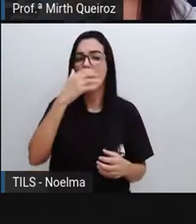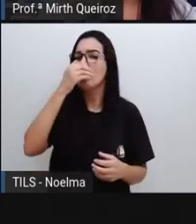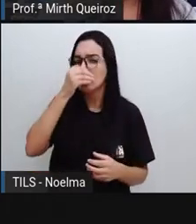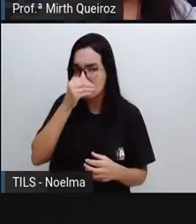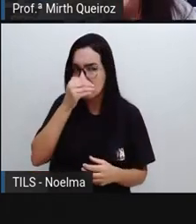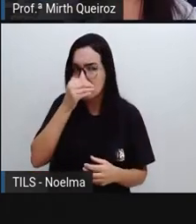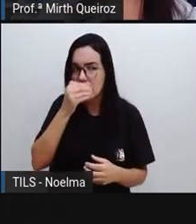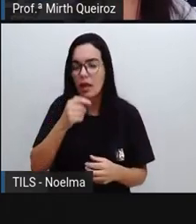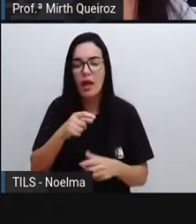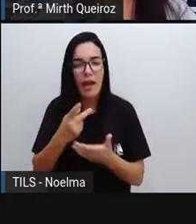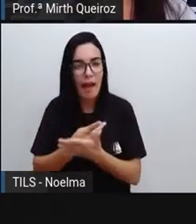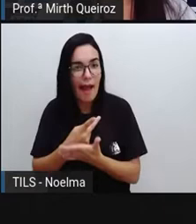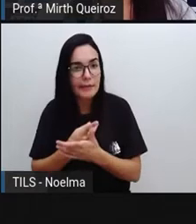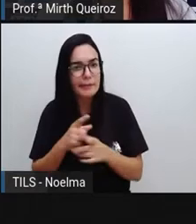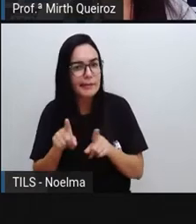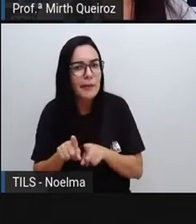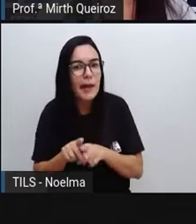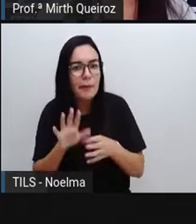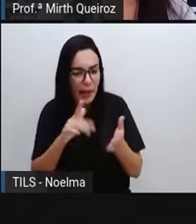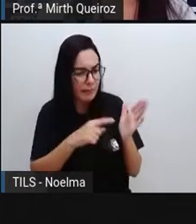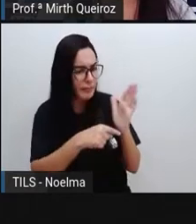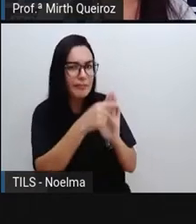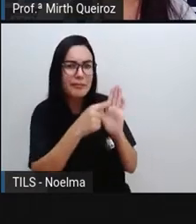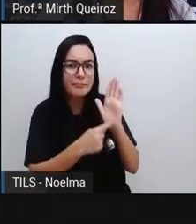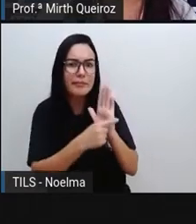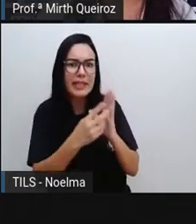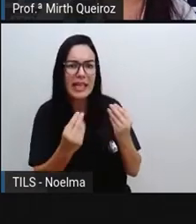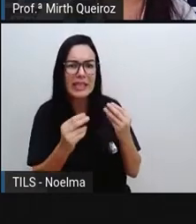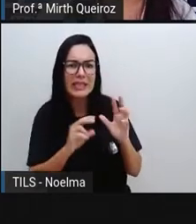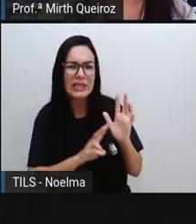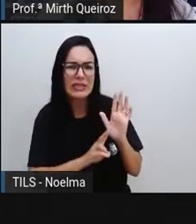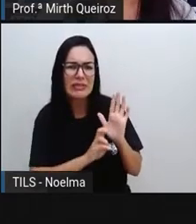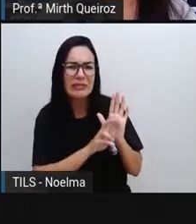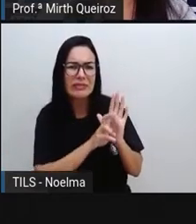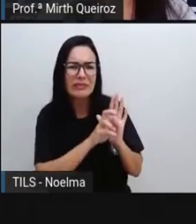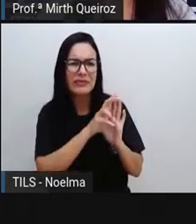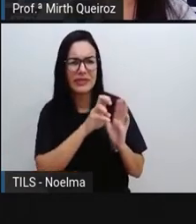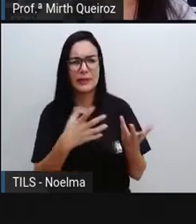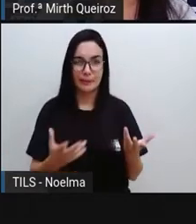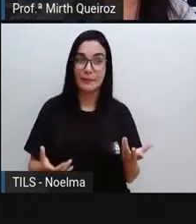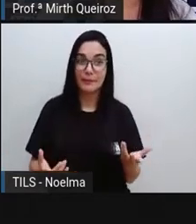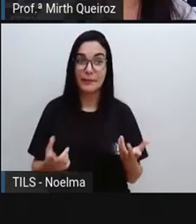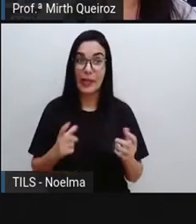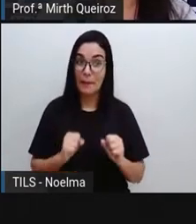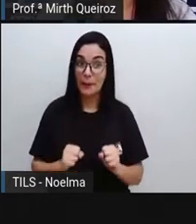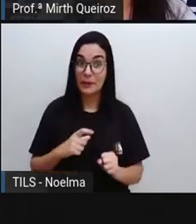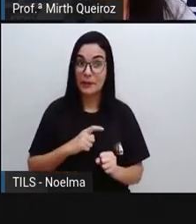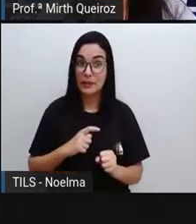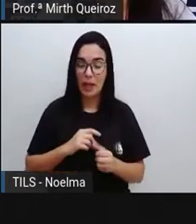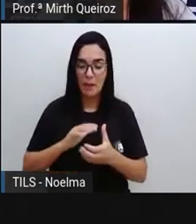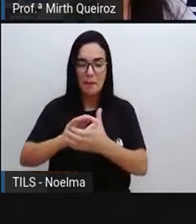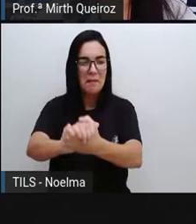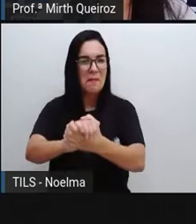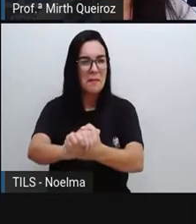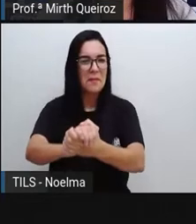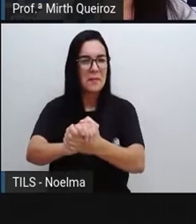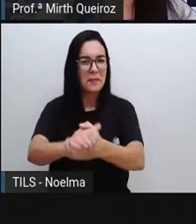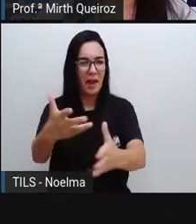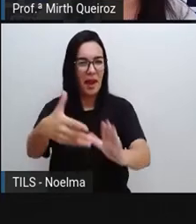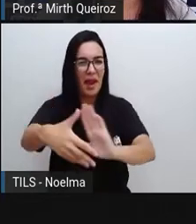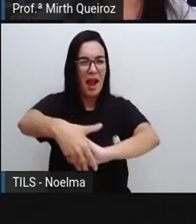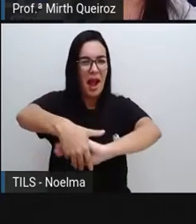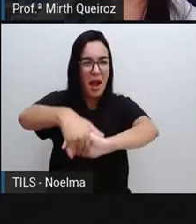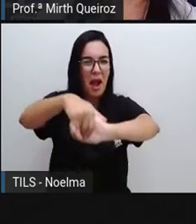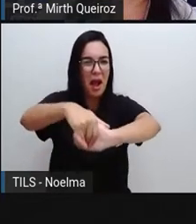forma incorreta pode causar aí problemas, Você vai pegar ali na mão de outra pessoa, que a gente não